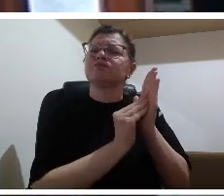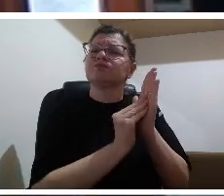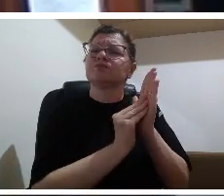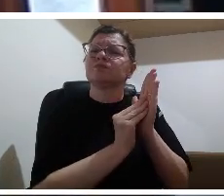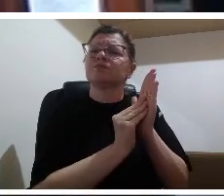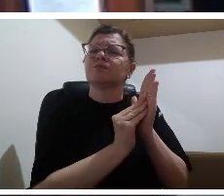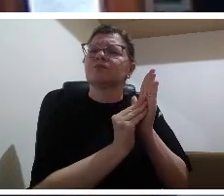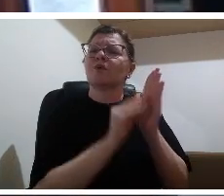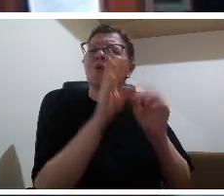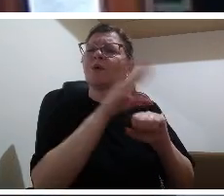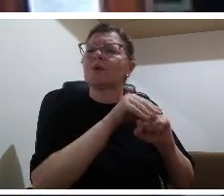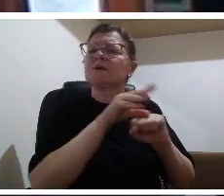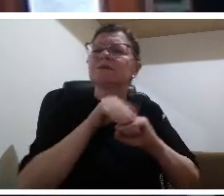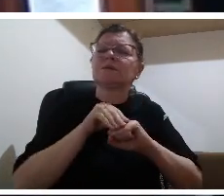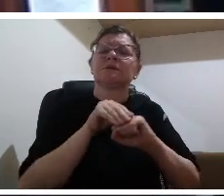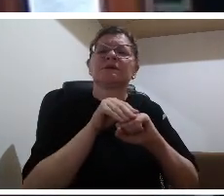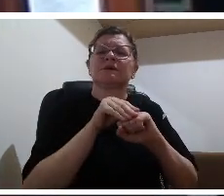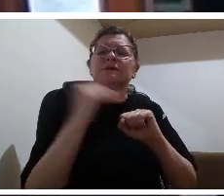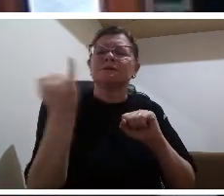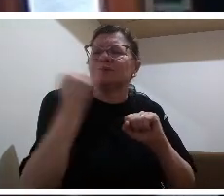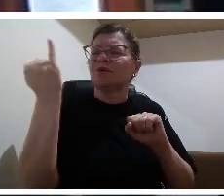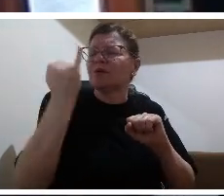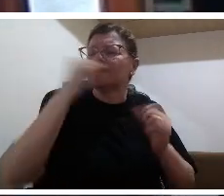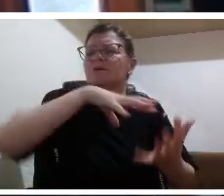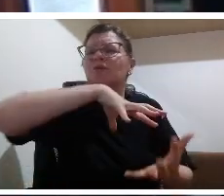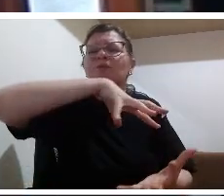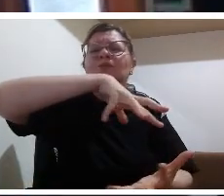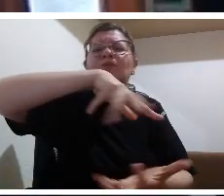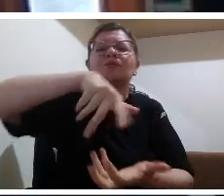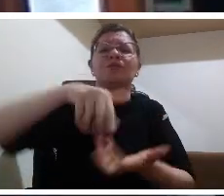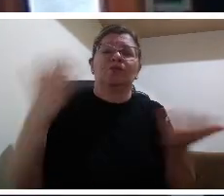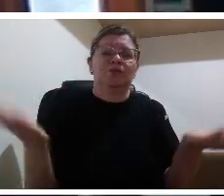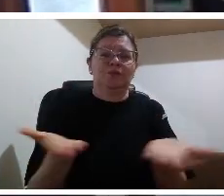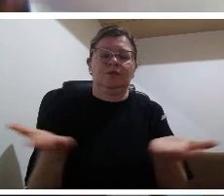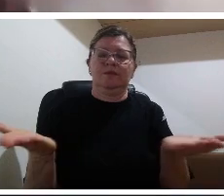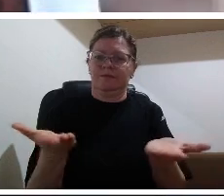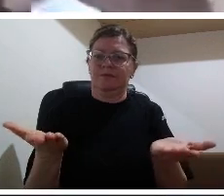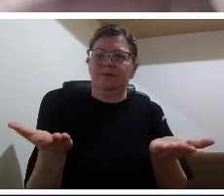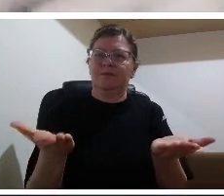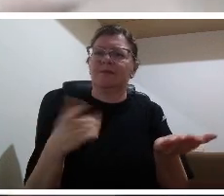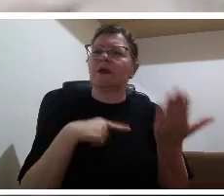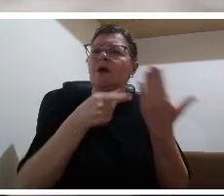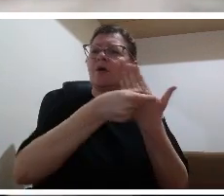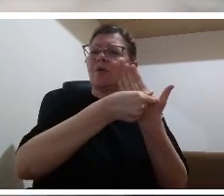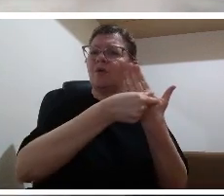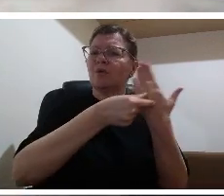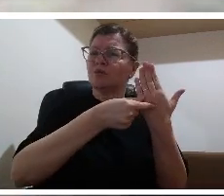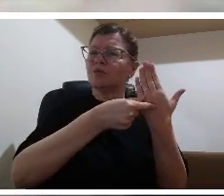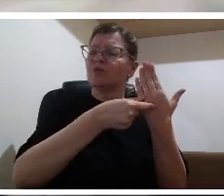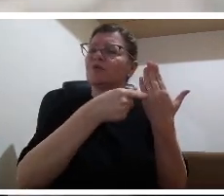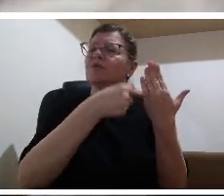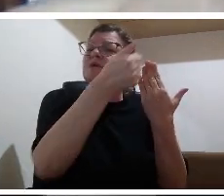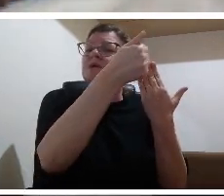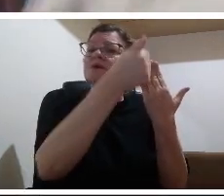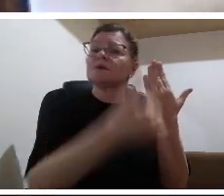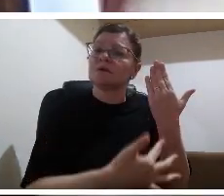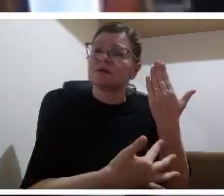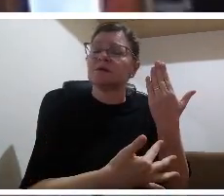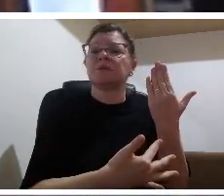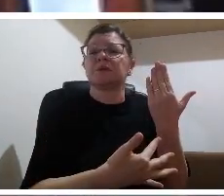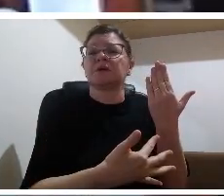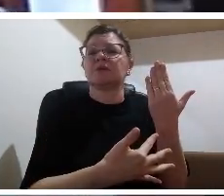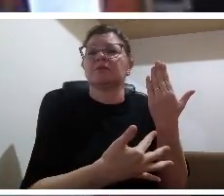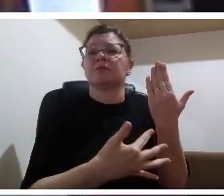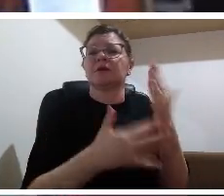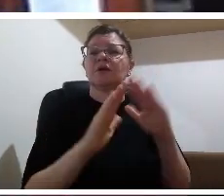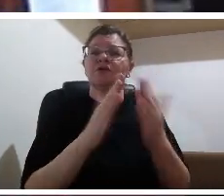que a escola ainda não entrou no século 21 está lá no século passado ainda eu acredito que